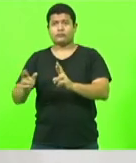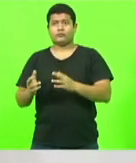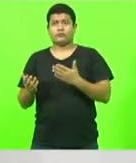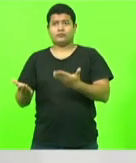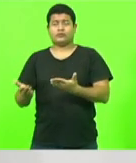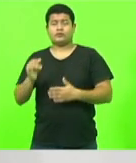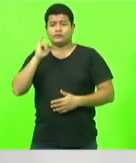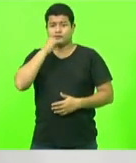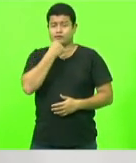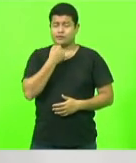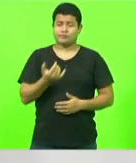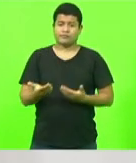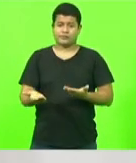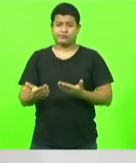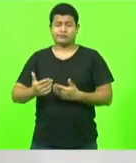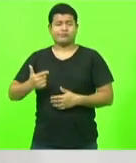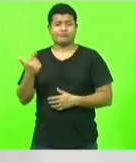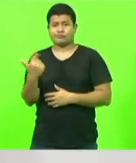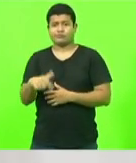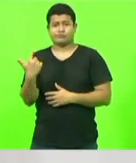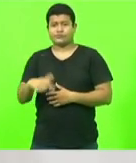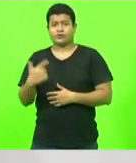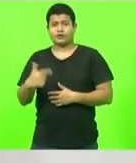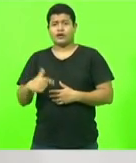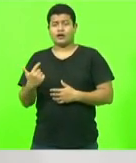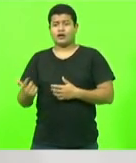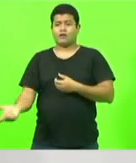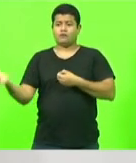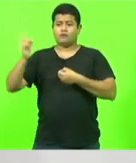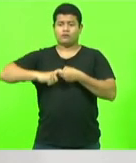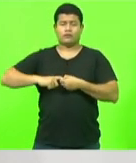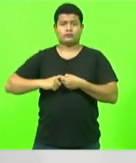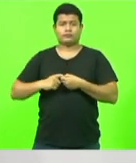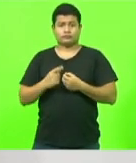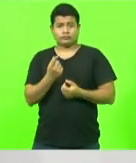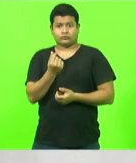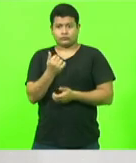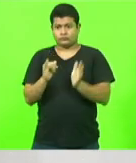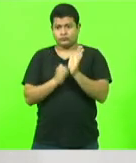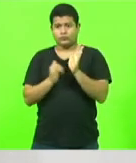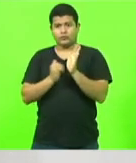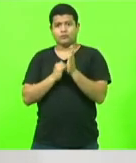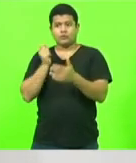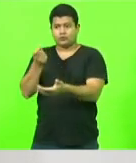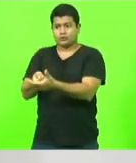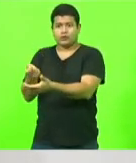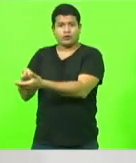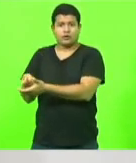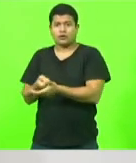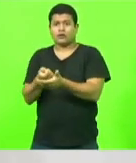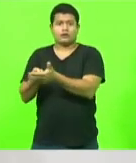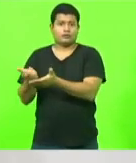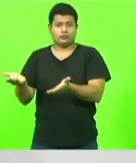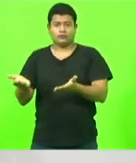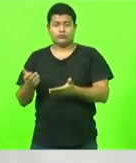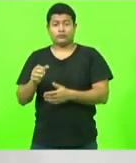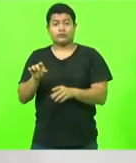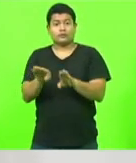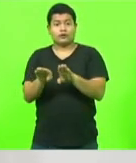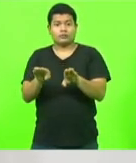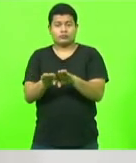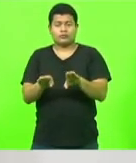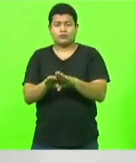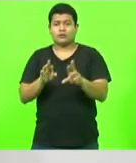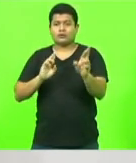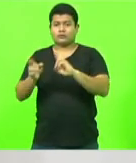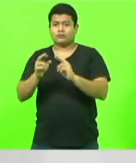tem o retorno adequado do seu investimento, dos impostos que a gente paga. E não é só essa rodovia, a 163, no extremo oeste.